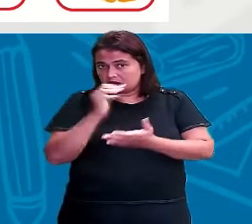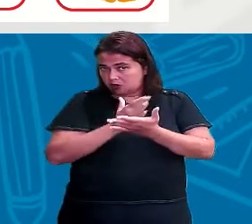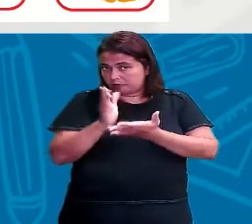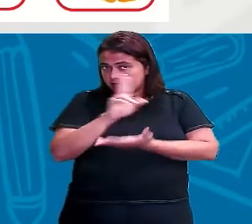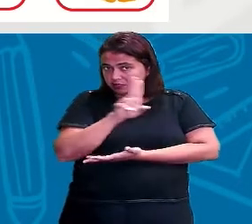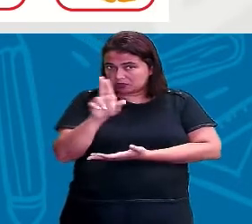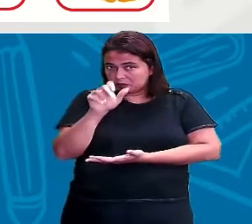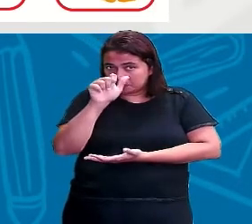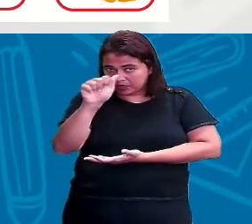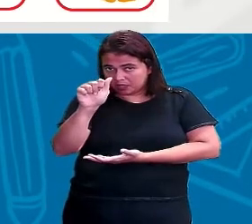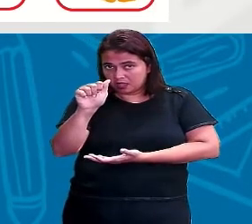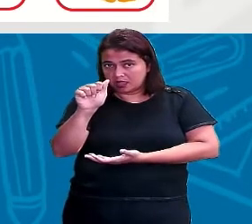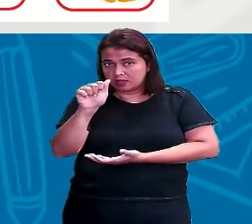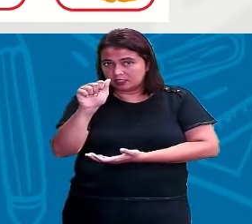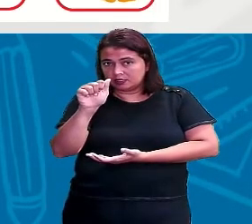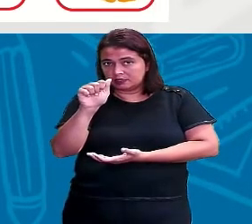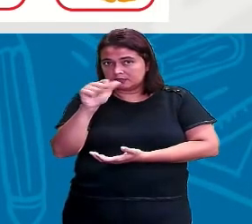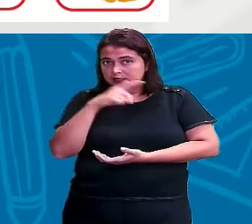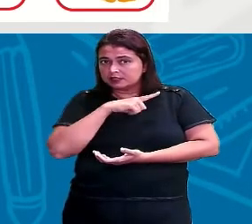alguma que começava com a letrinha A?